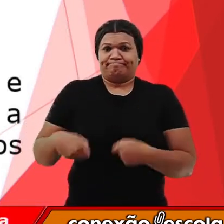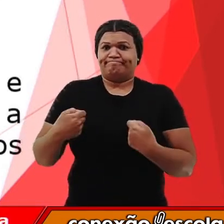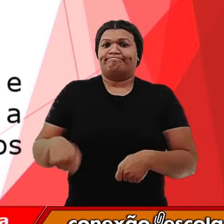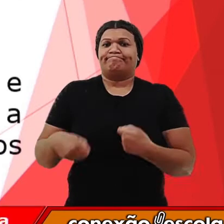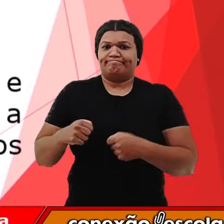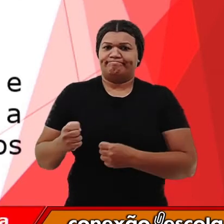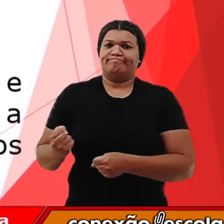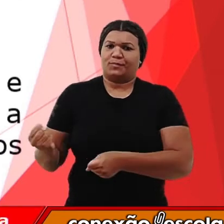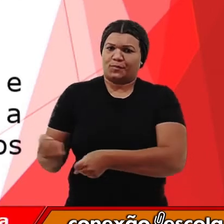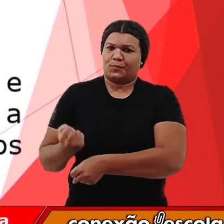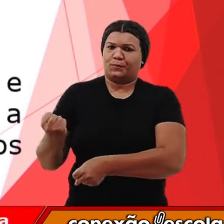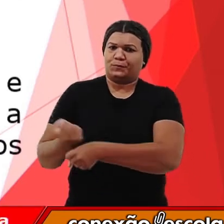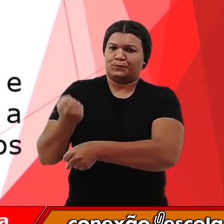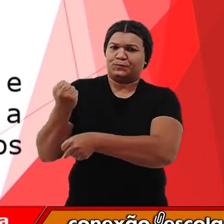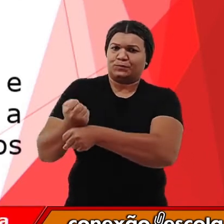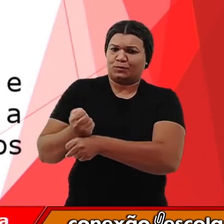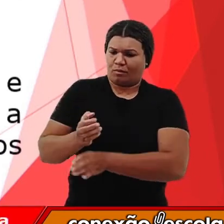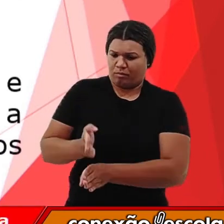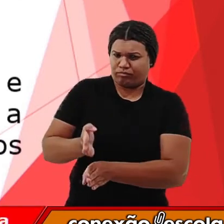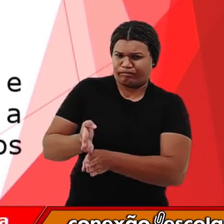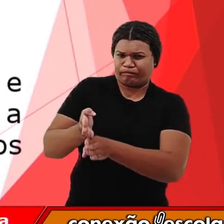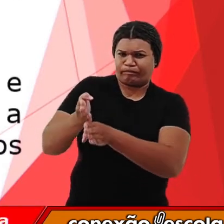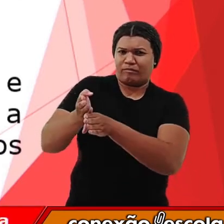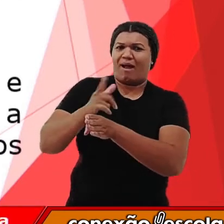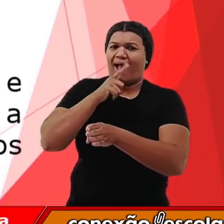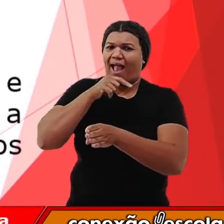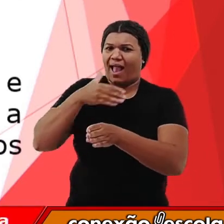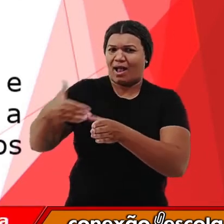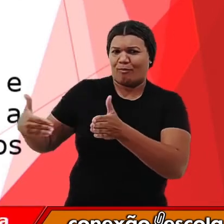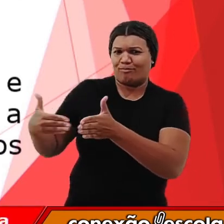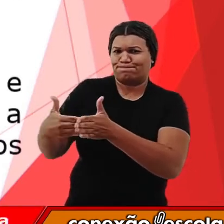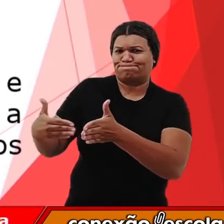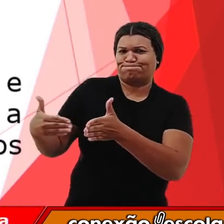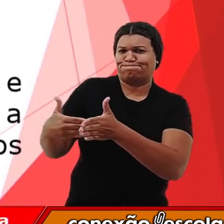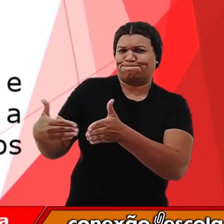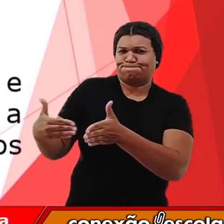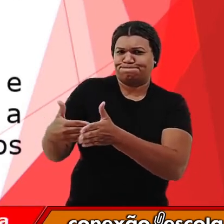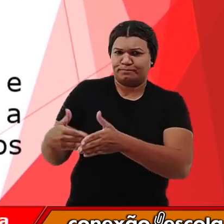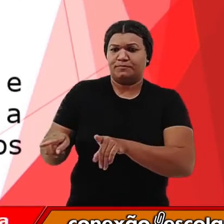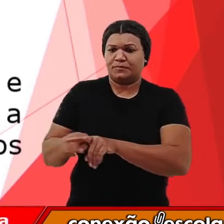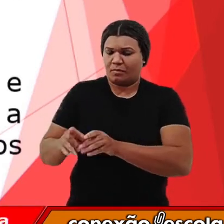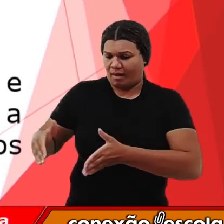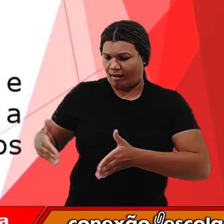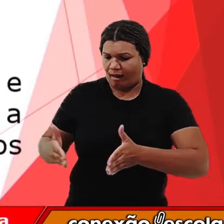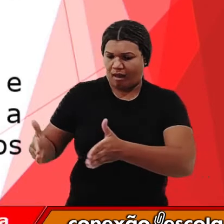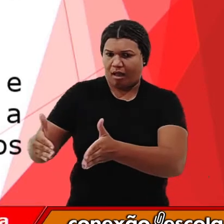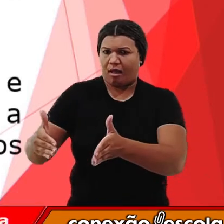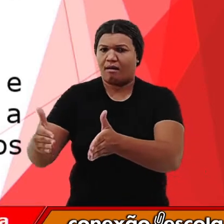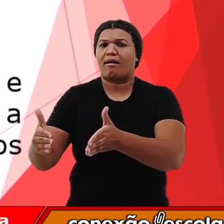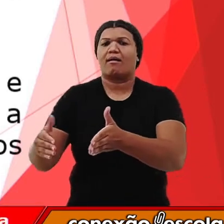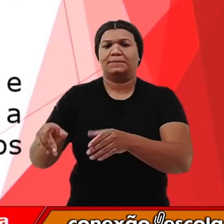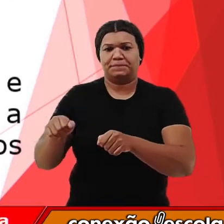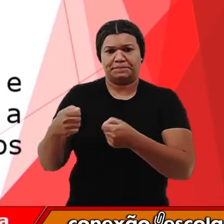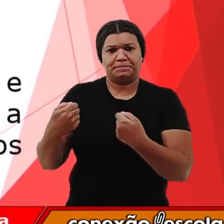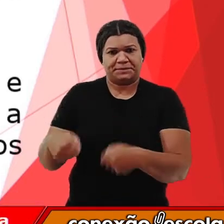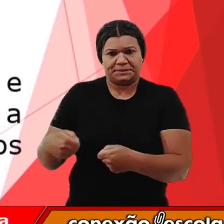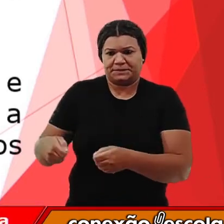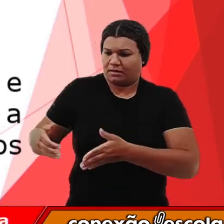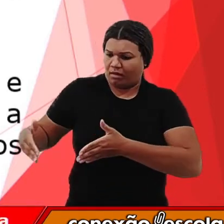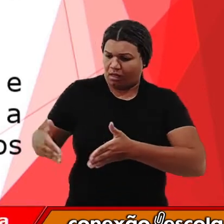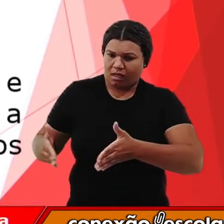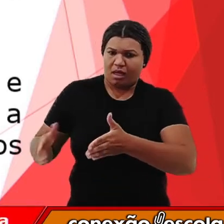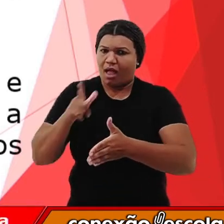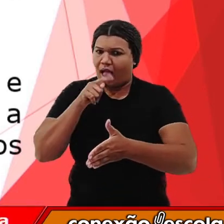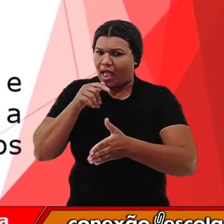da construção de barragens, de reservatórios, né? A construção de canais para fazer aí a condução